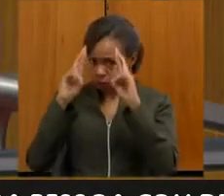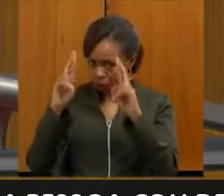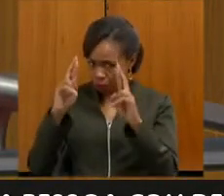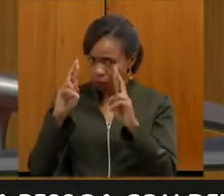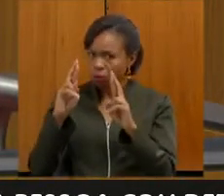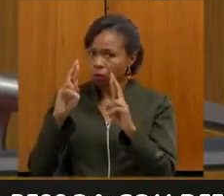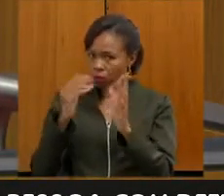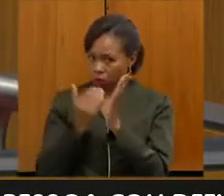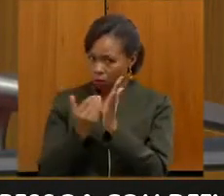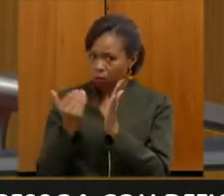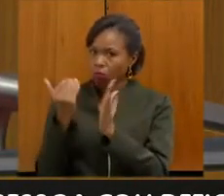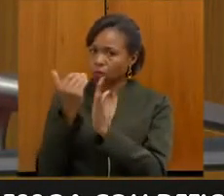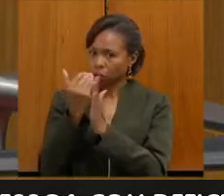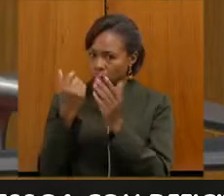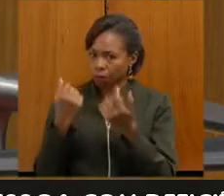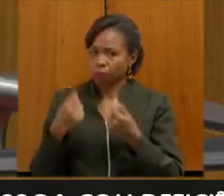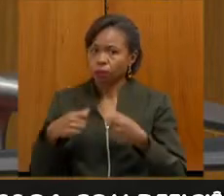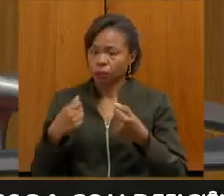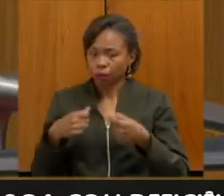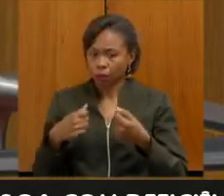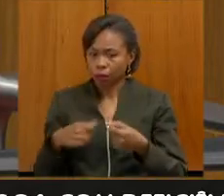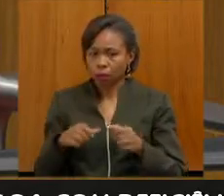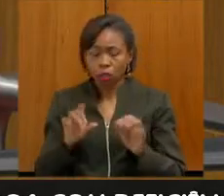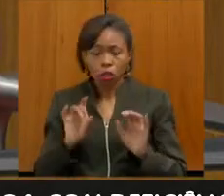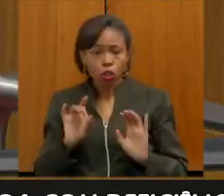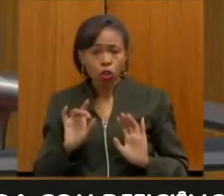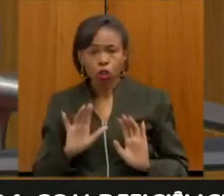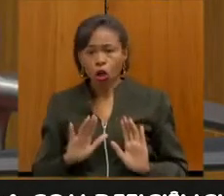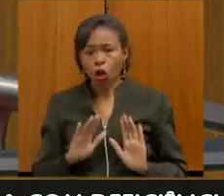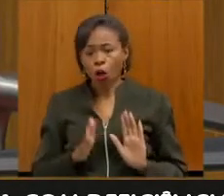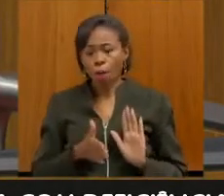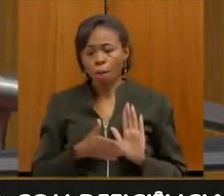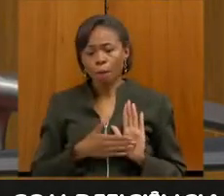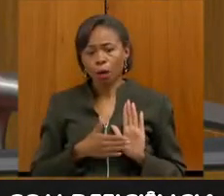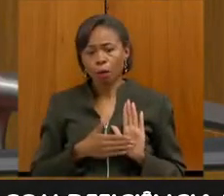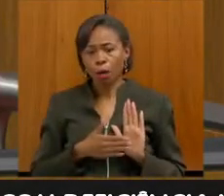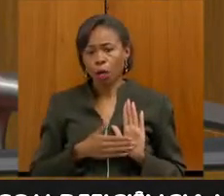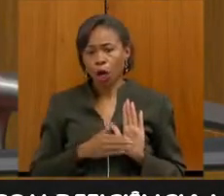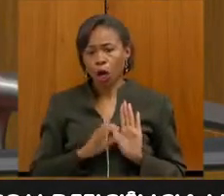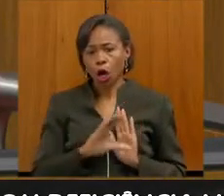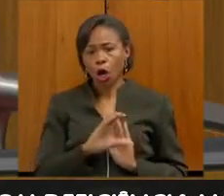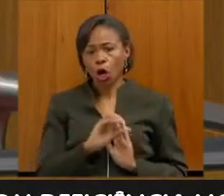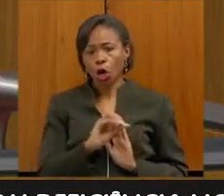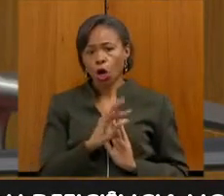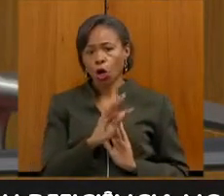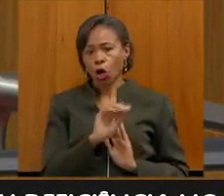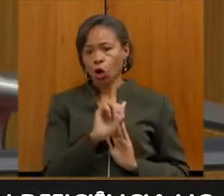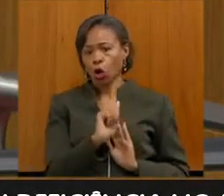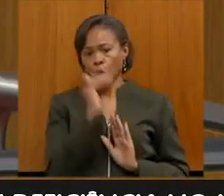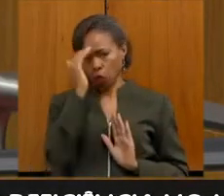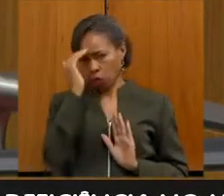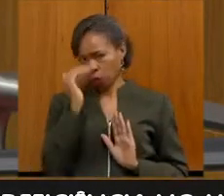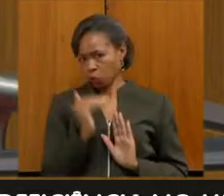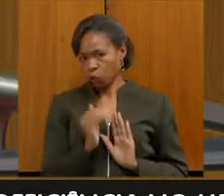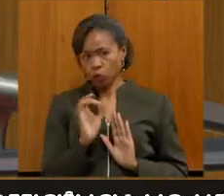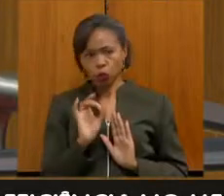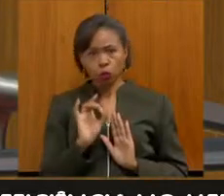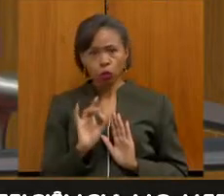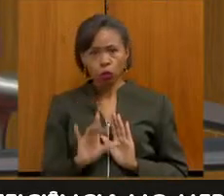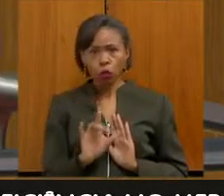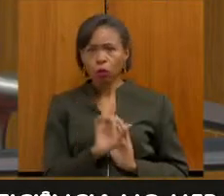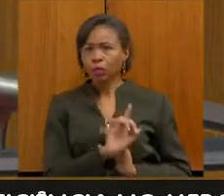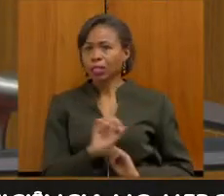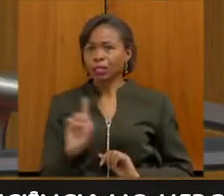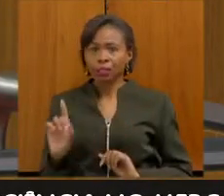Não somente para cumprir protocolos de cotas. Eu entendo que a pessoa com deficiência